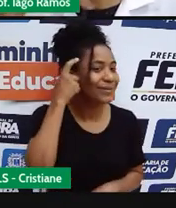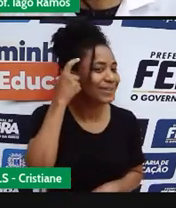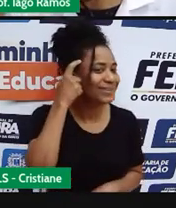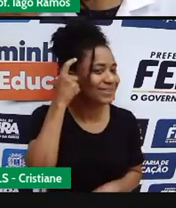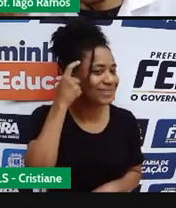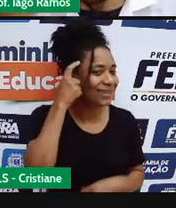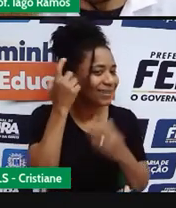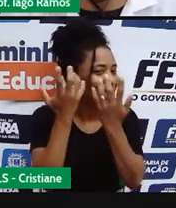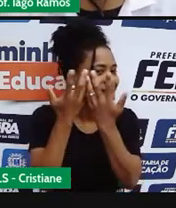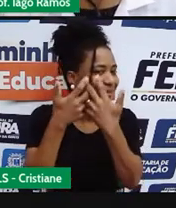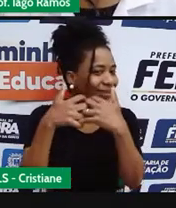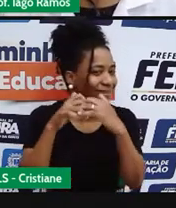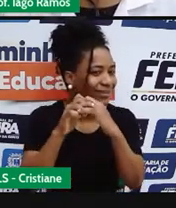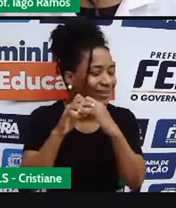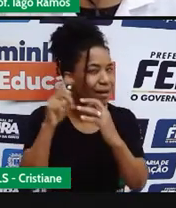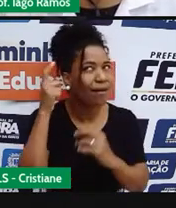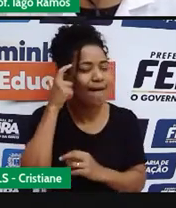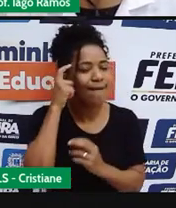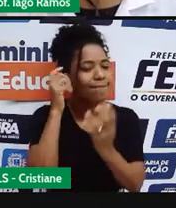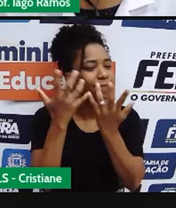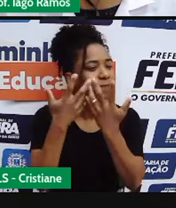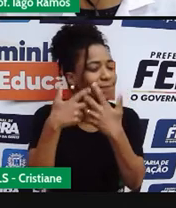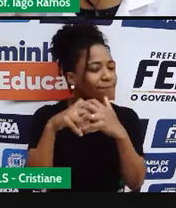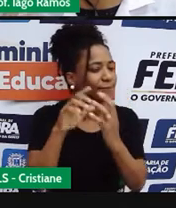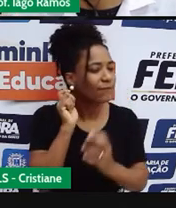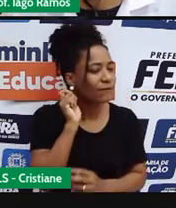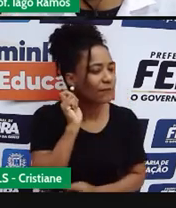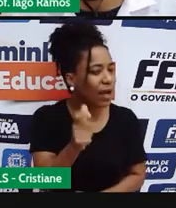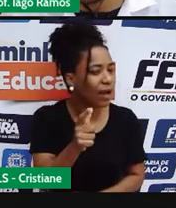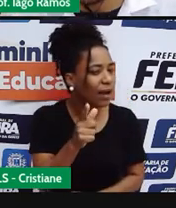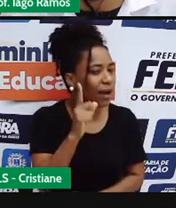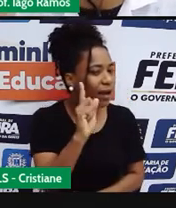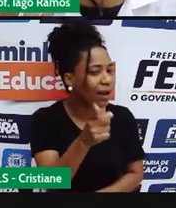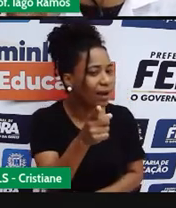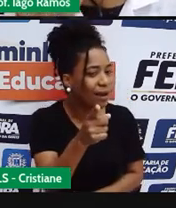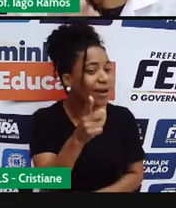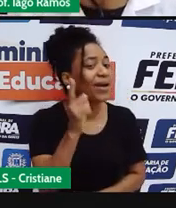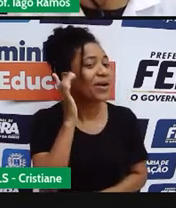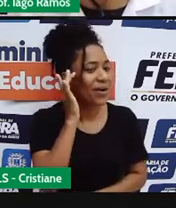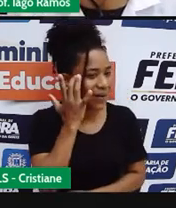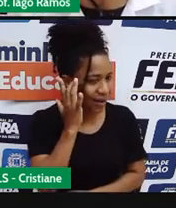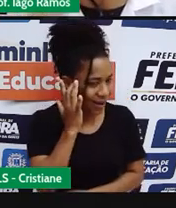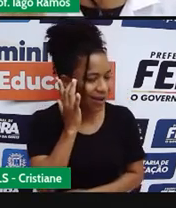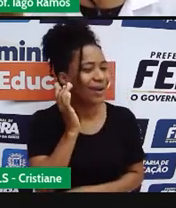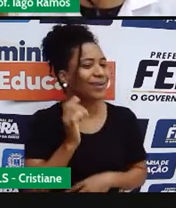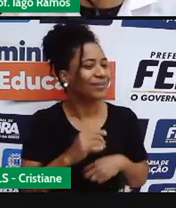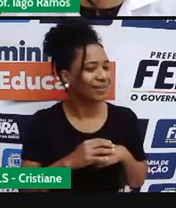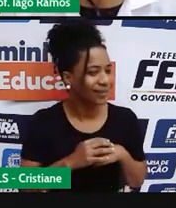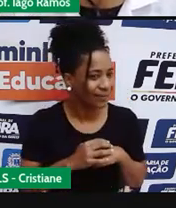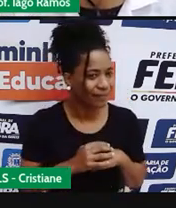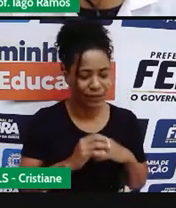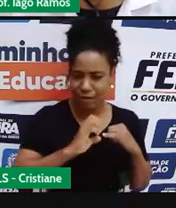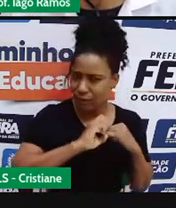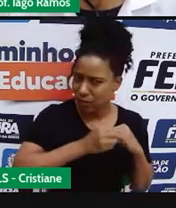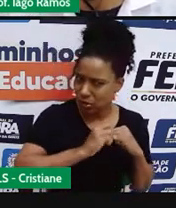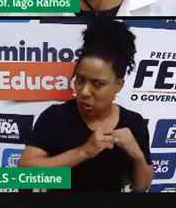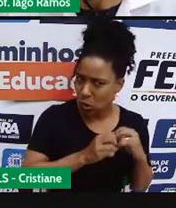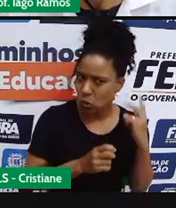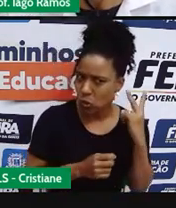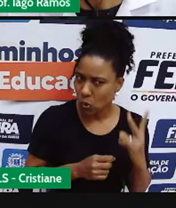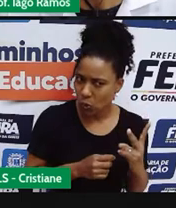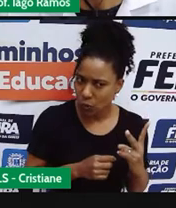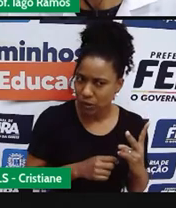certeza que você já organizou as suas ideias aí. Professor, dois quilos de feijão custa dez reais?